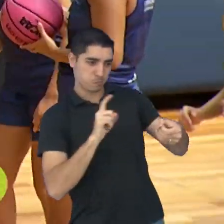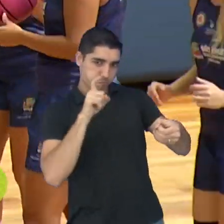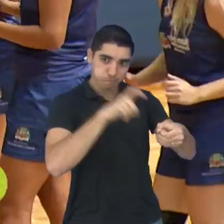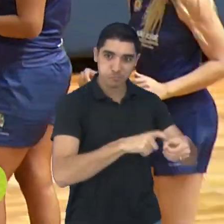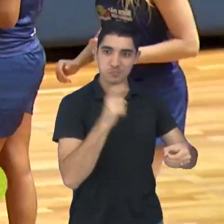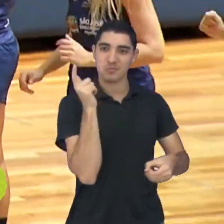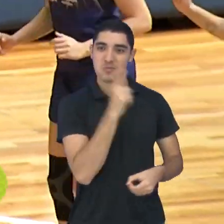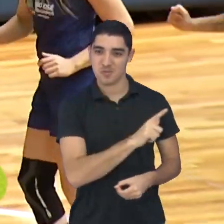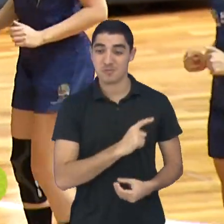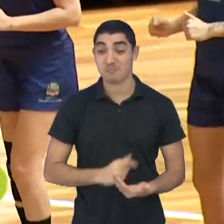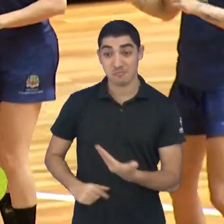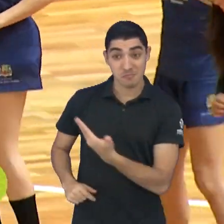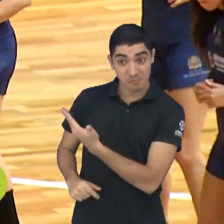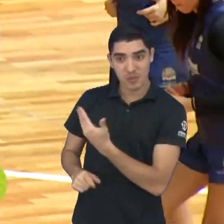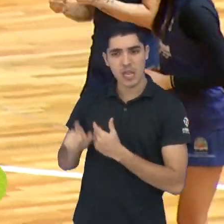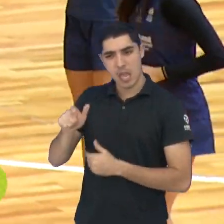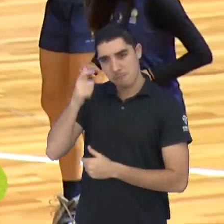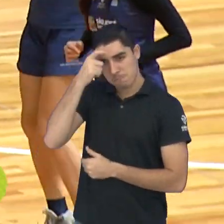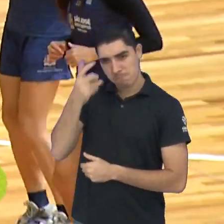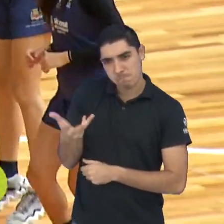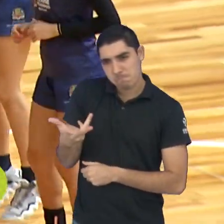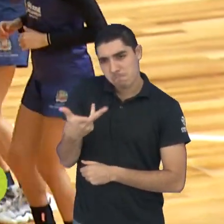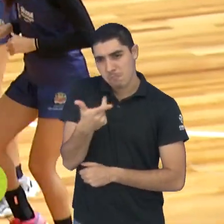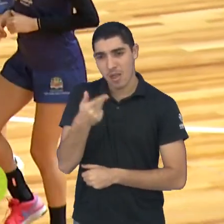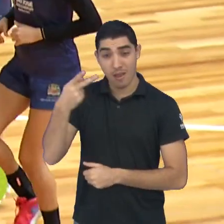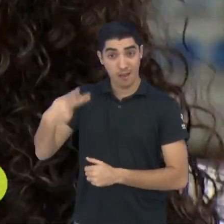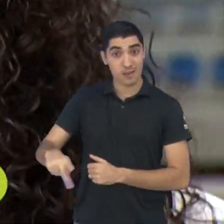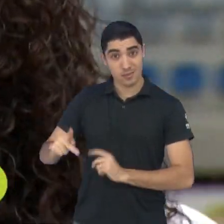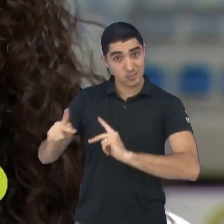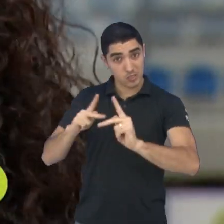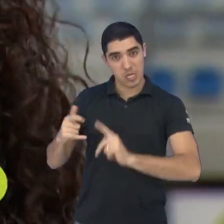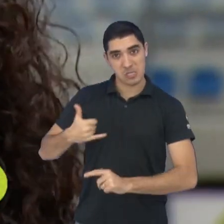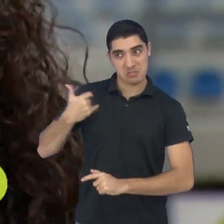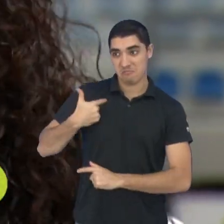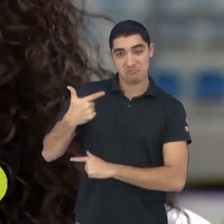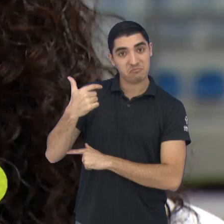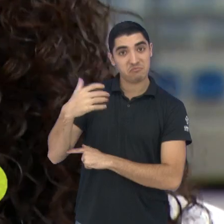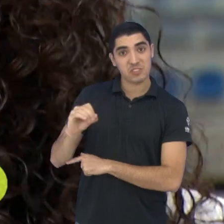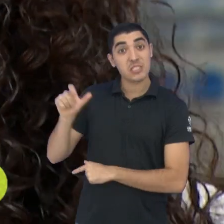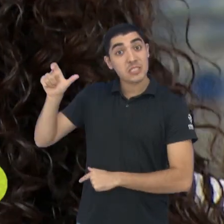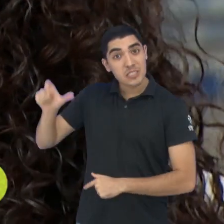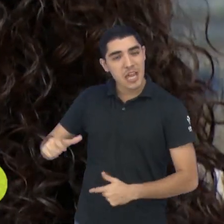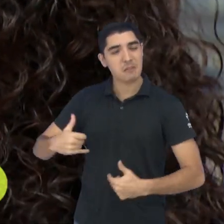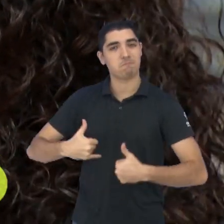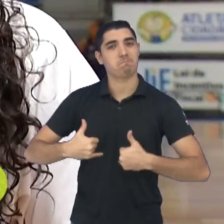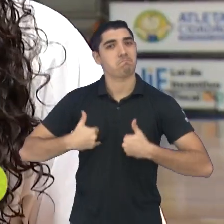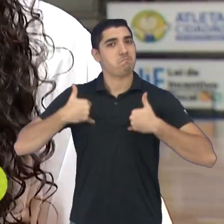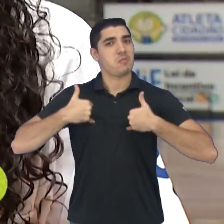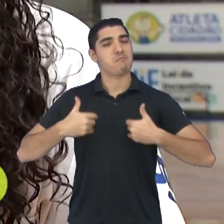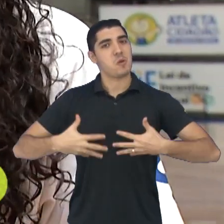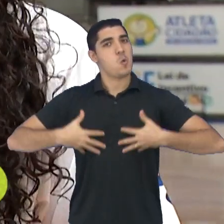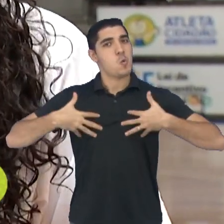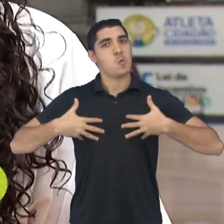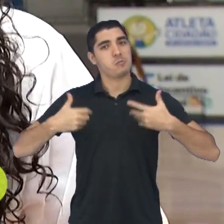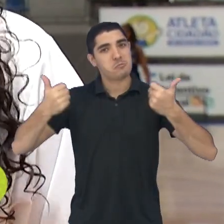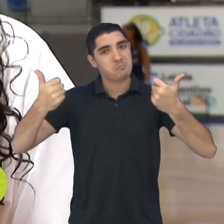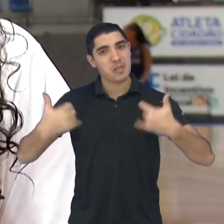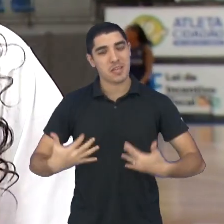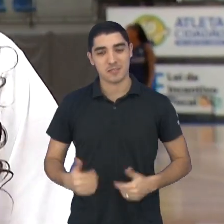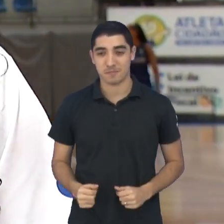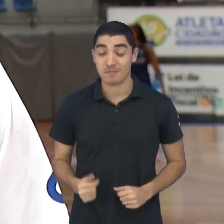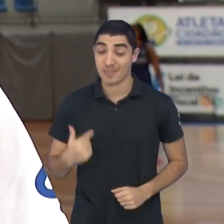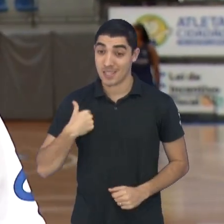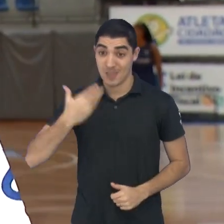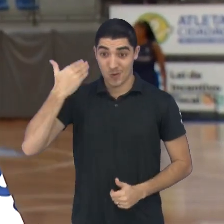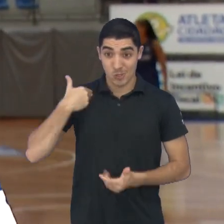prateleira de grandes talentos da equipe Sub-20, um feito comemorado pela atleta. Desde o início a expectativa foi